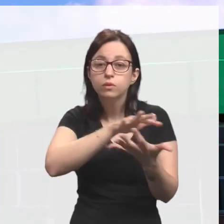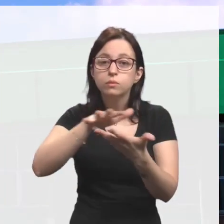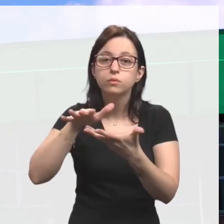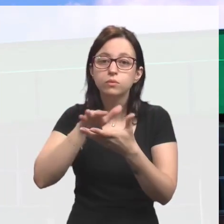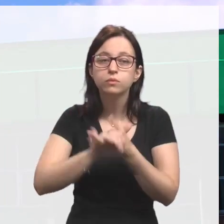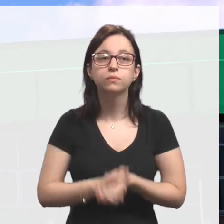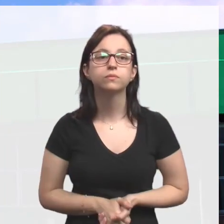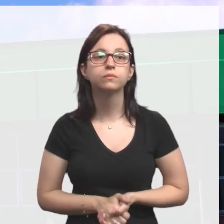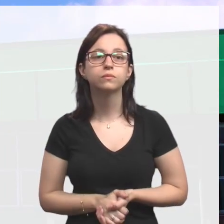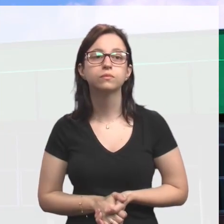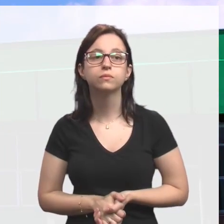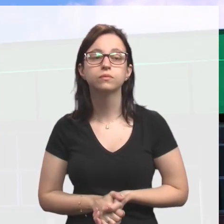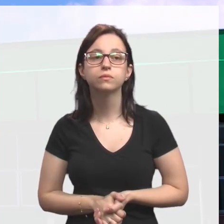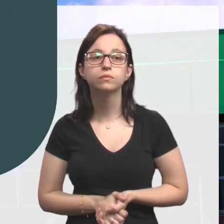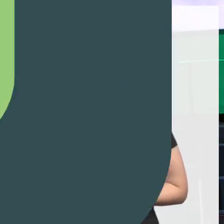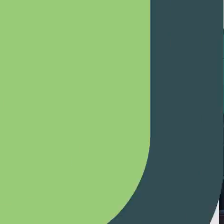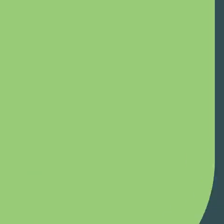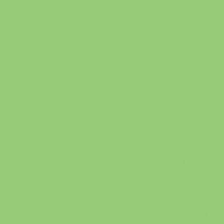mundo.